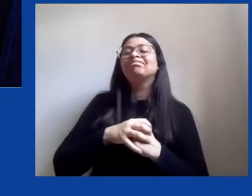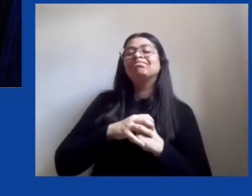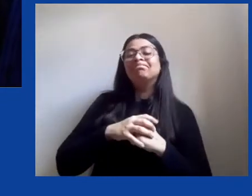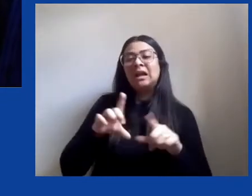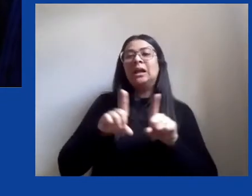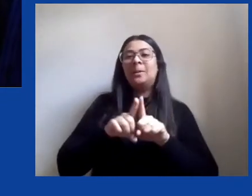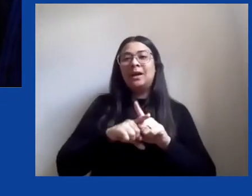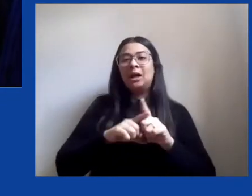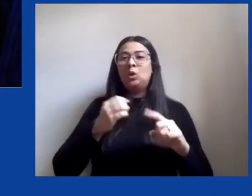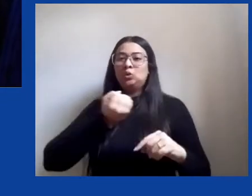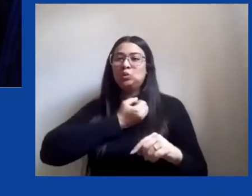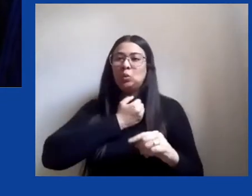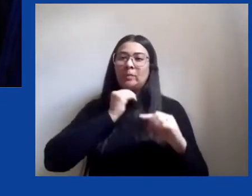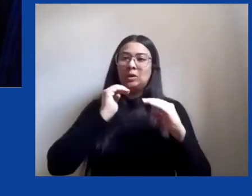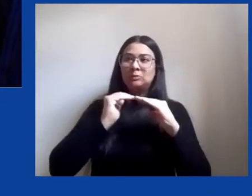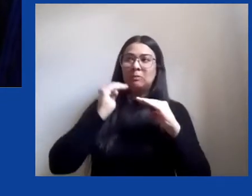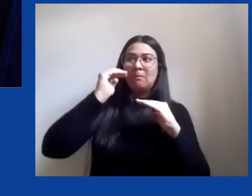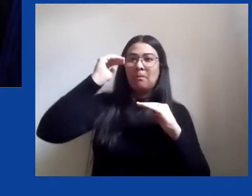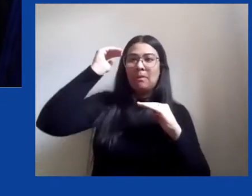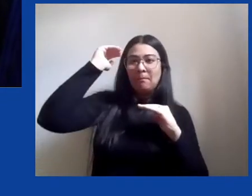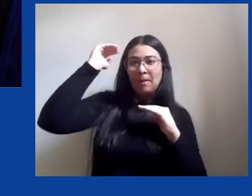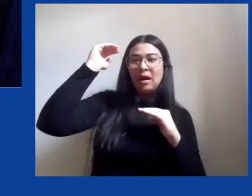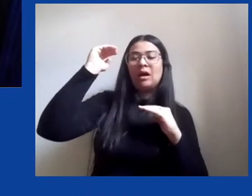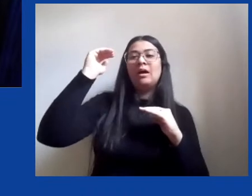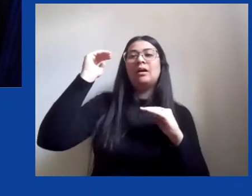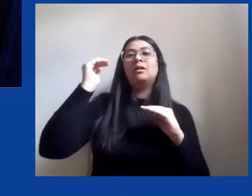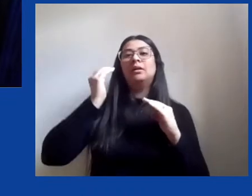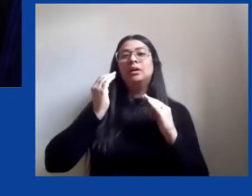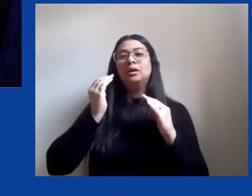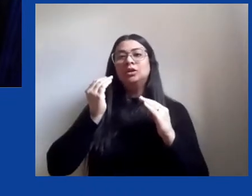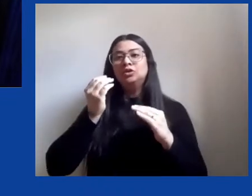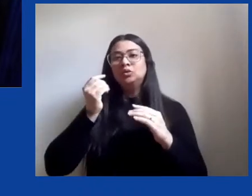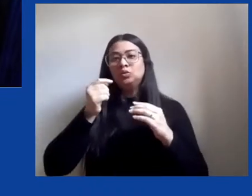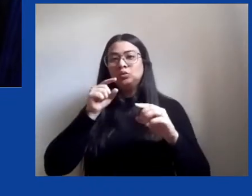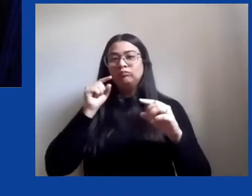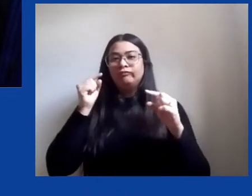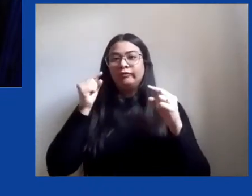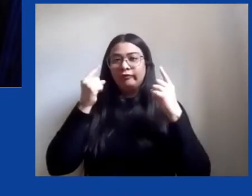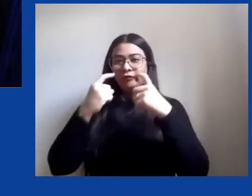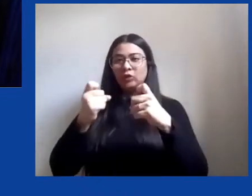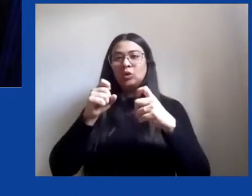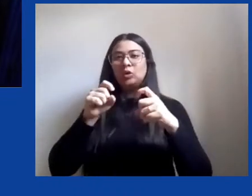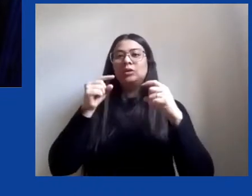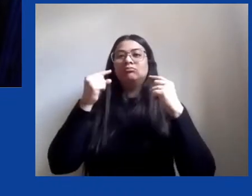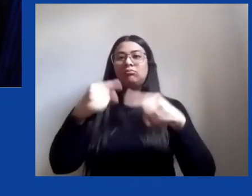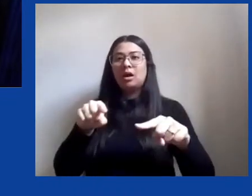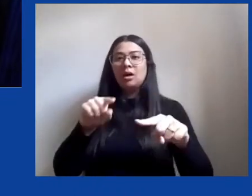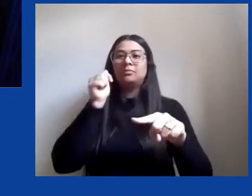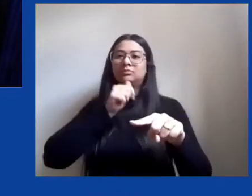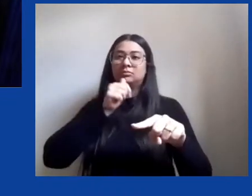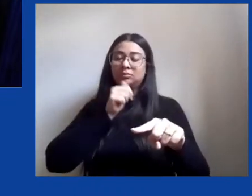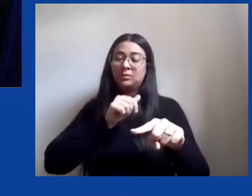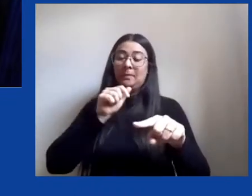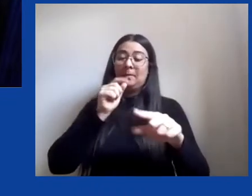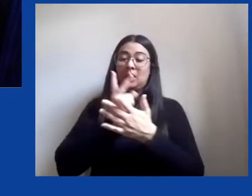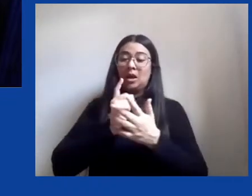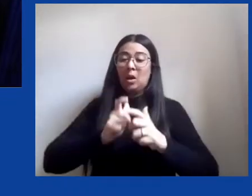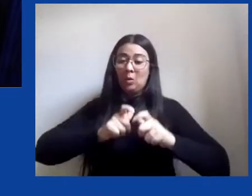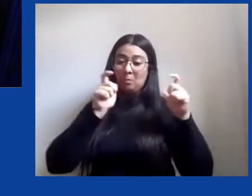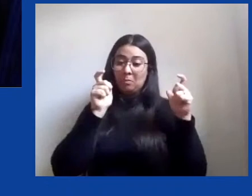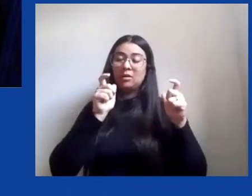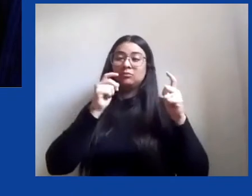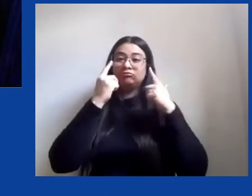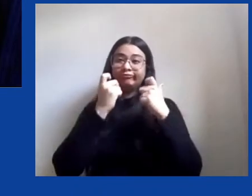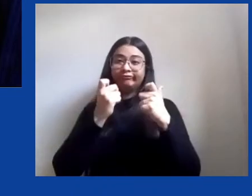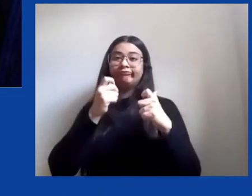feminicídios e violência doméstica contra as mulheres, é que, além do aumento de casos de violência contra a mulher, as